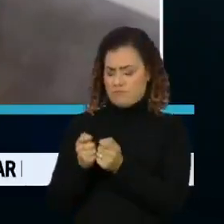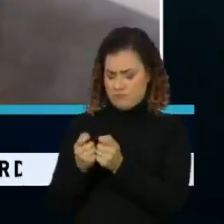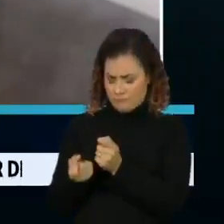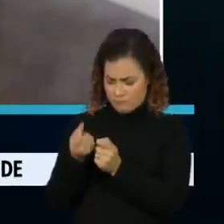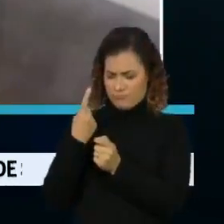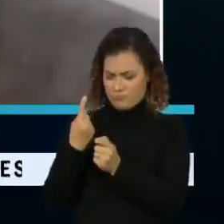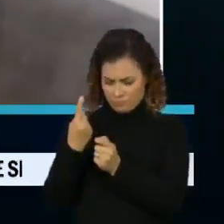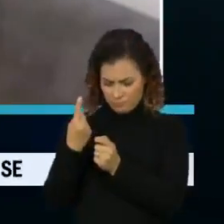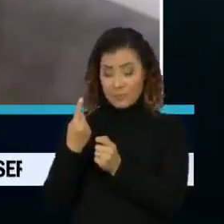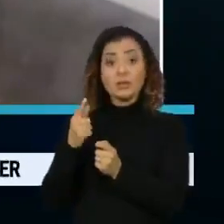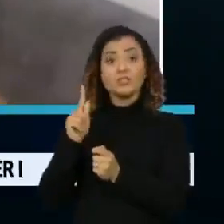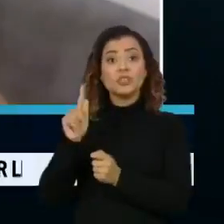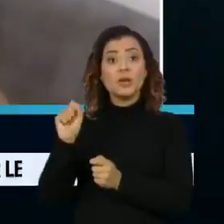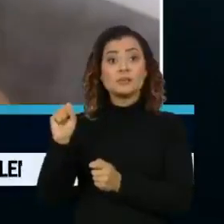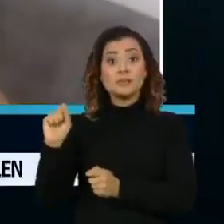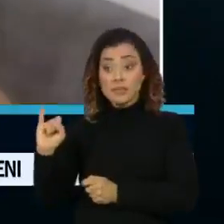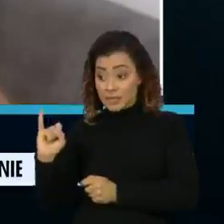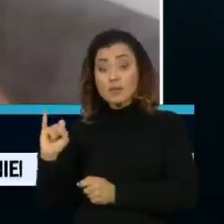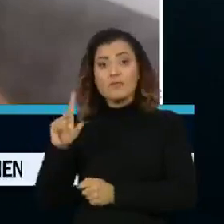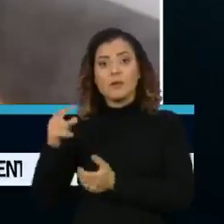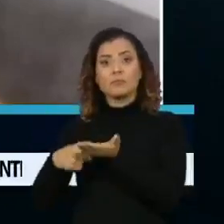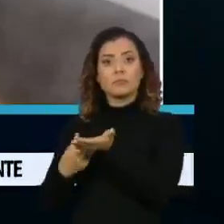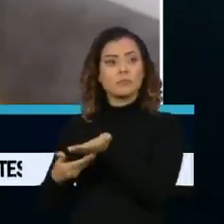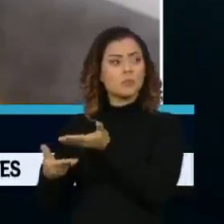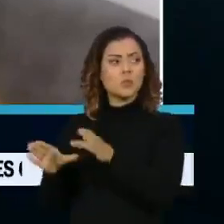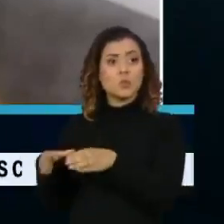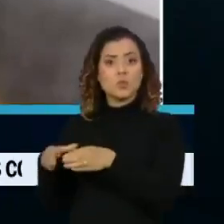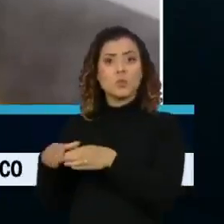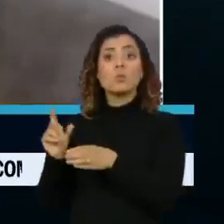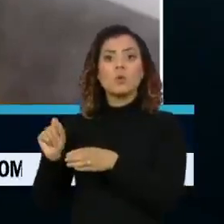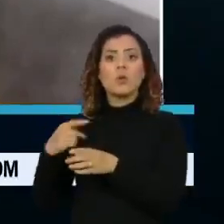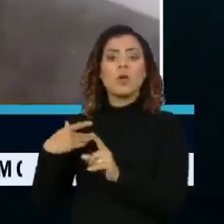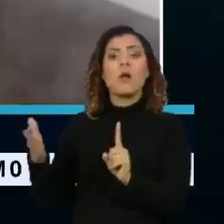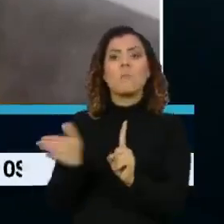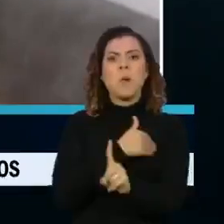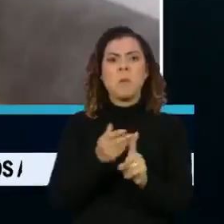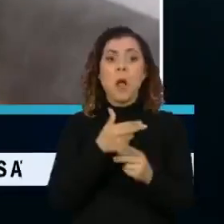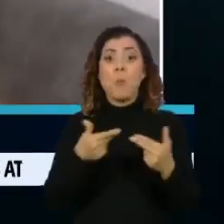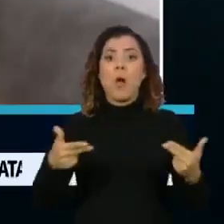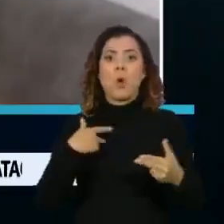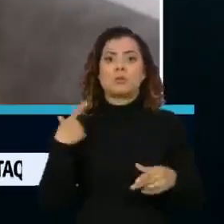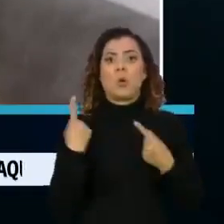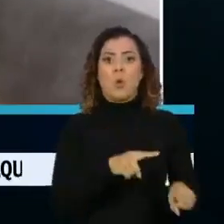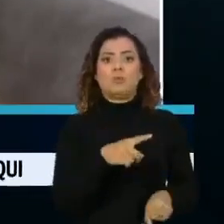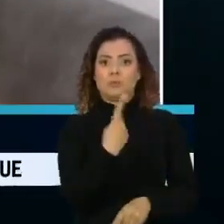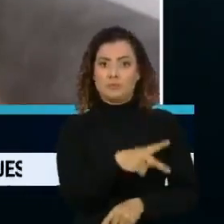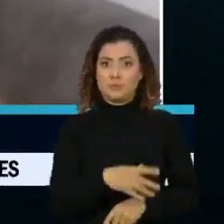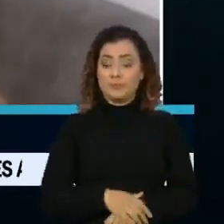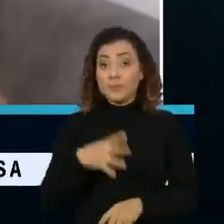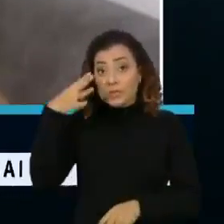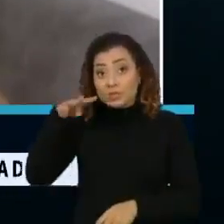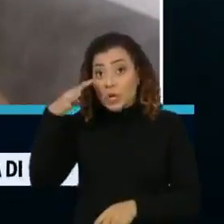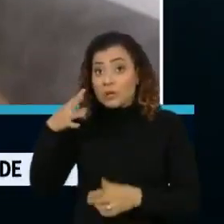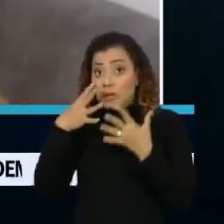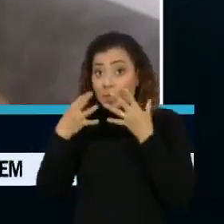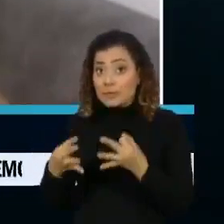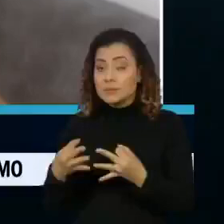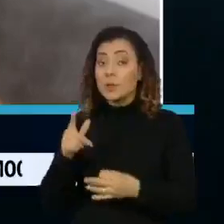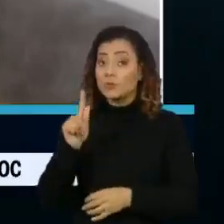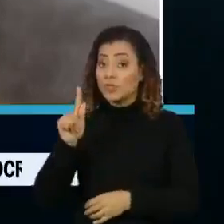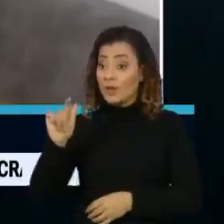alertando que o GSI estaria organizando uma versão para o ataque à deputada. E ele me disse, Joyce, o GSI